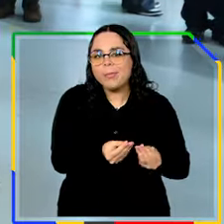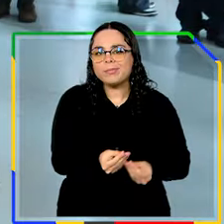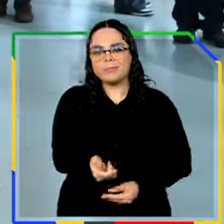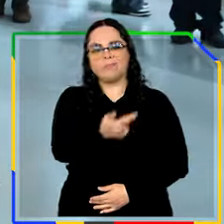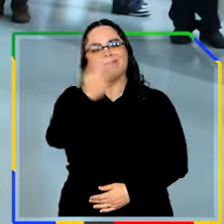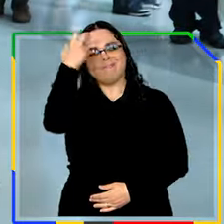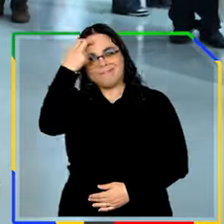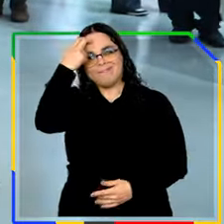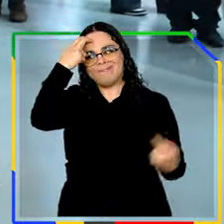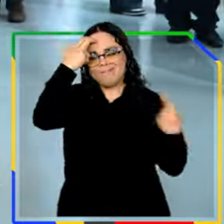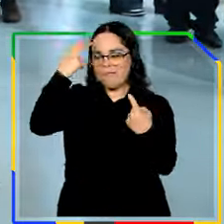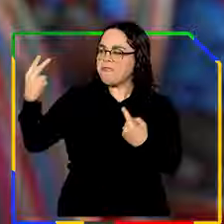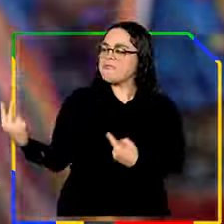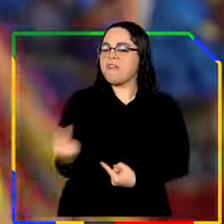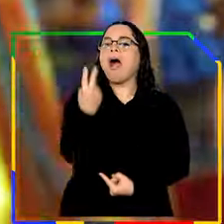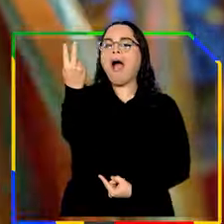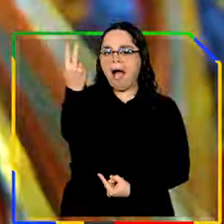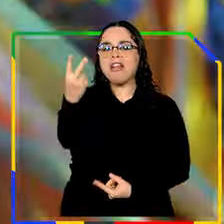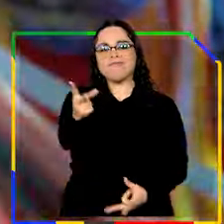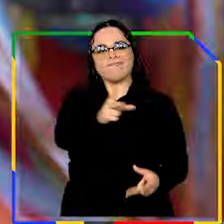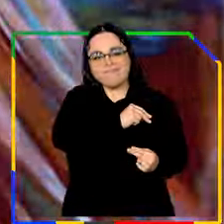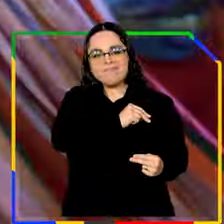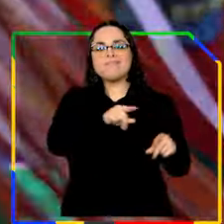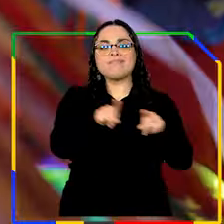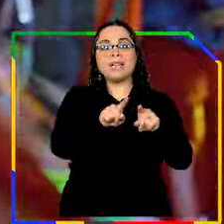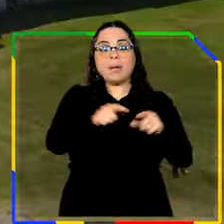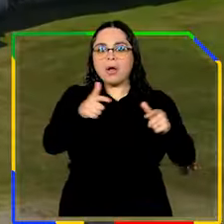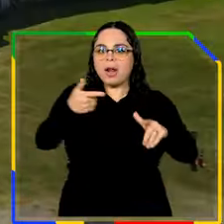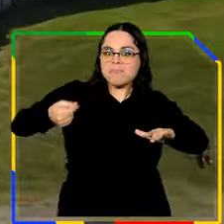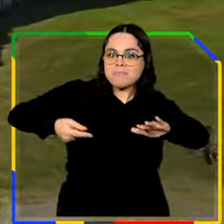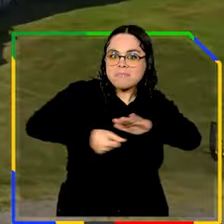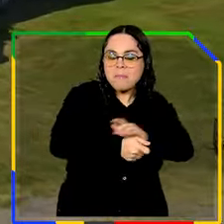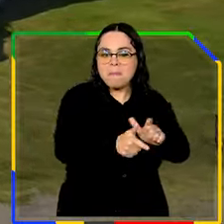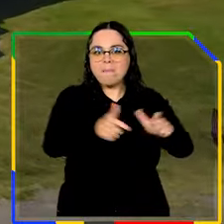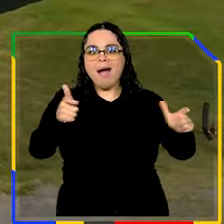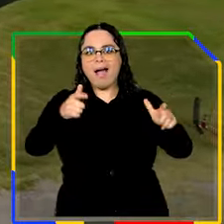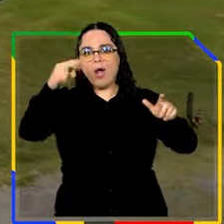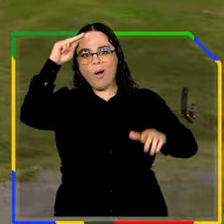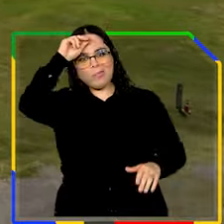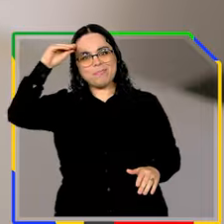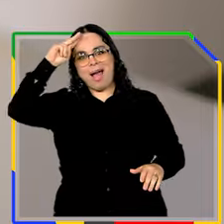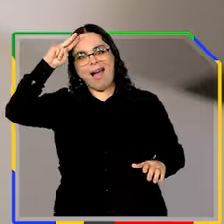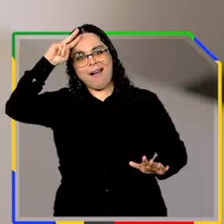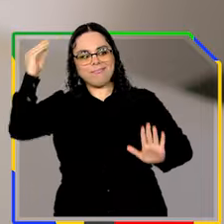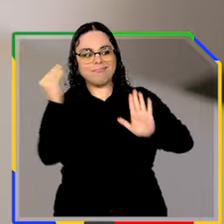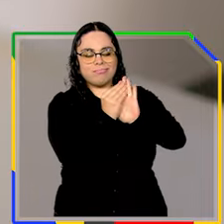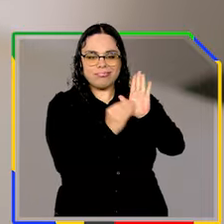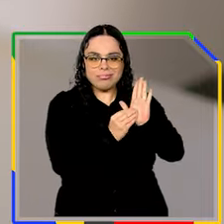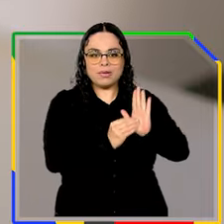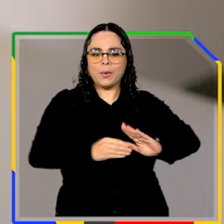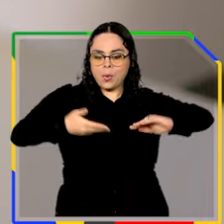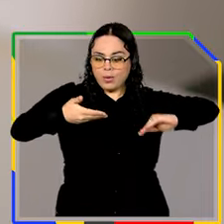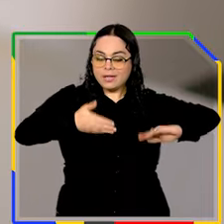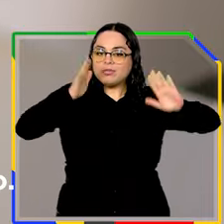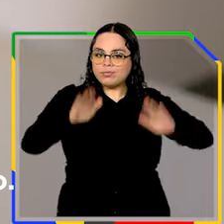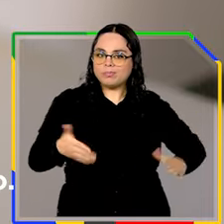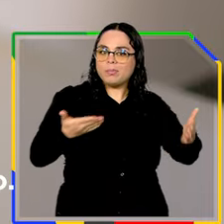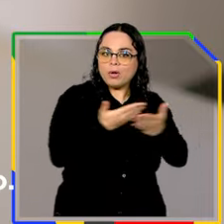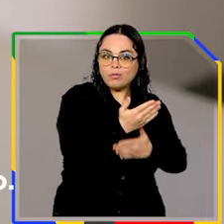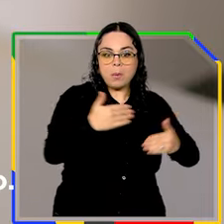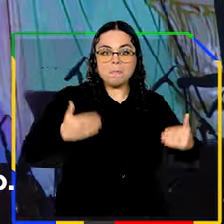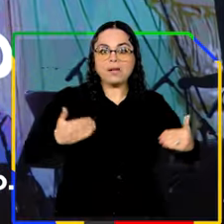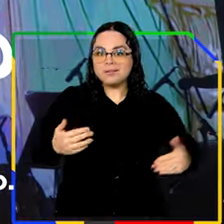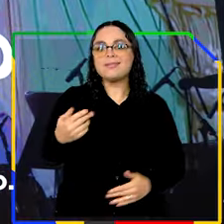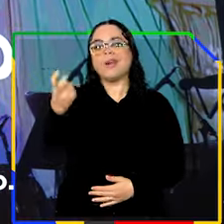cultura voltou a ter o reconhecimento que merece e está recebendo o maior investimento da história. O Congresso Nacional aprovou e o